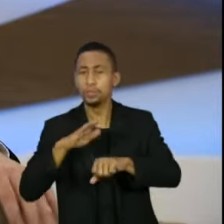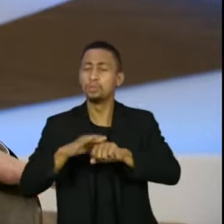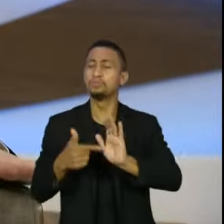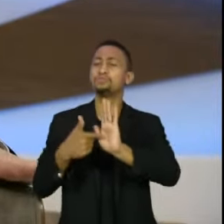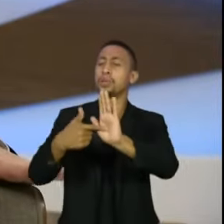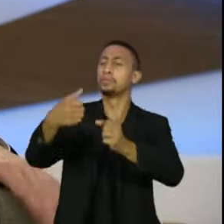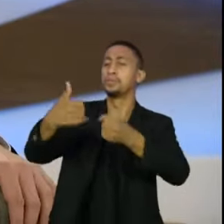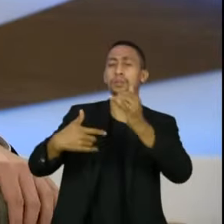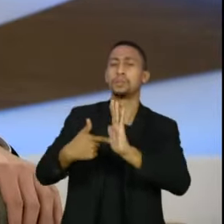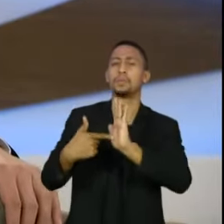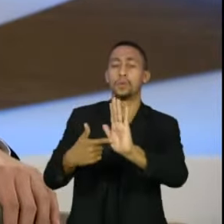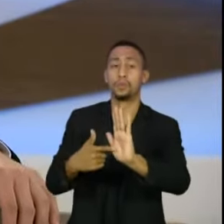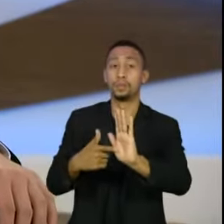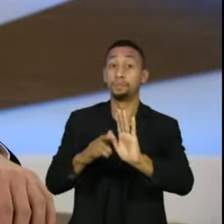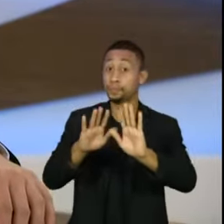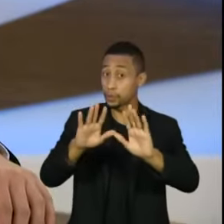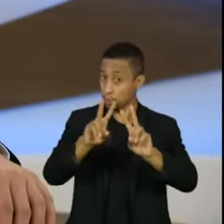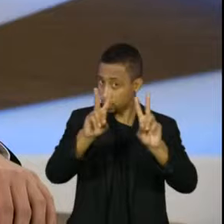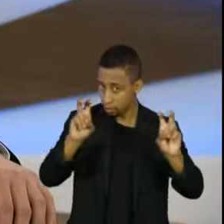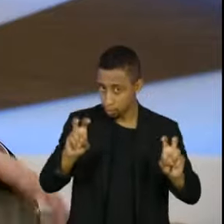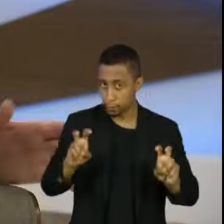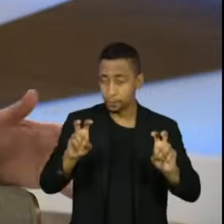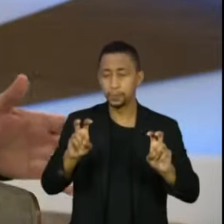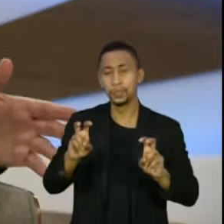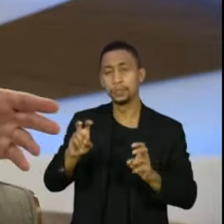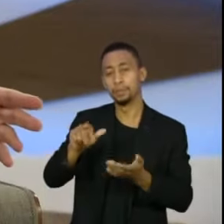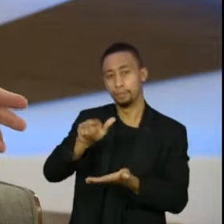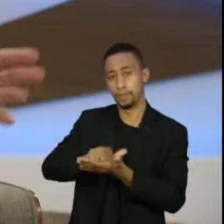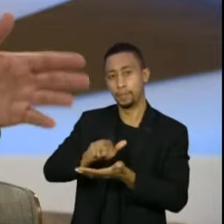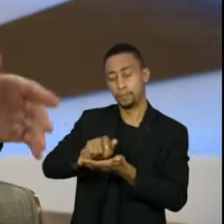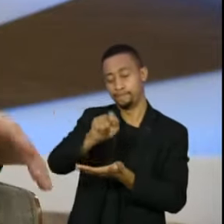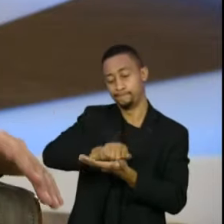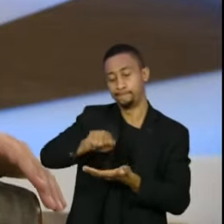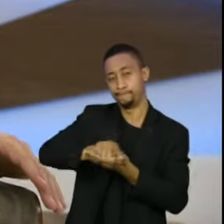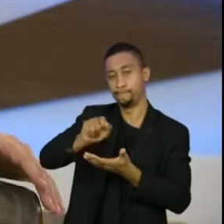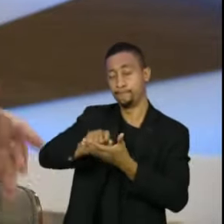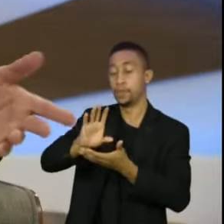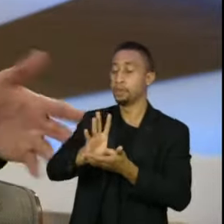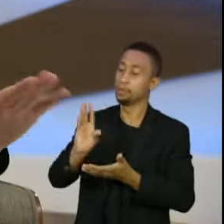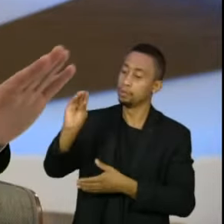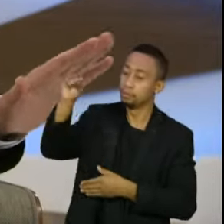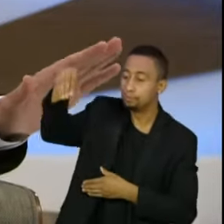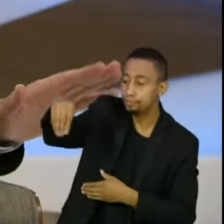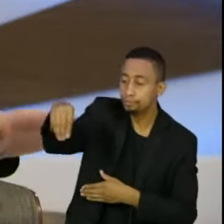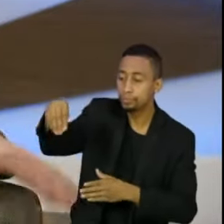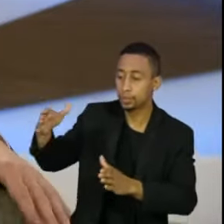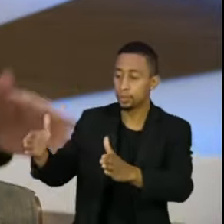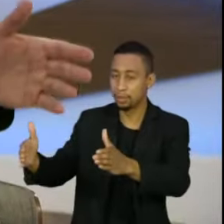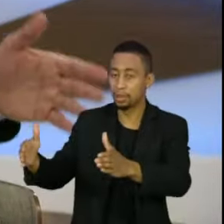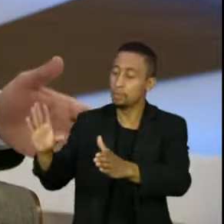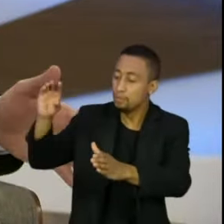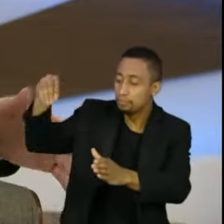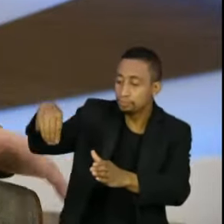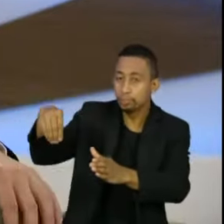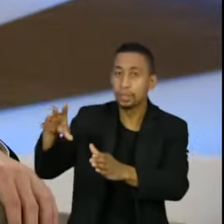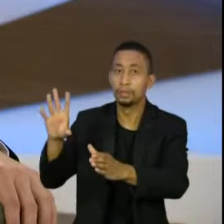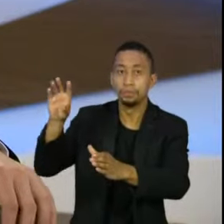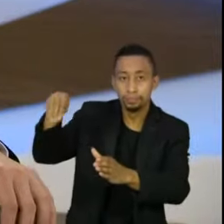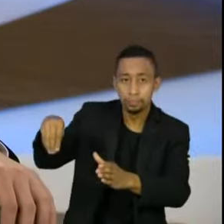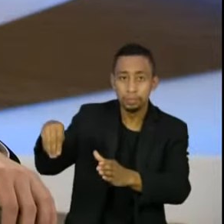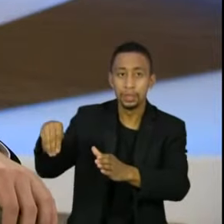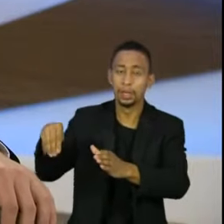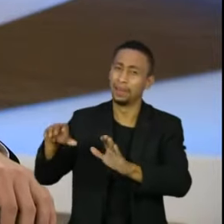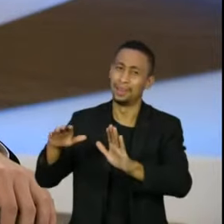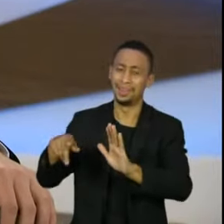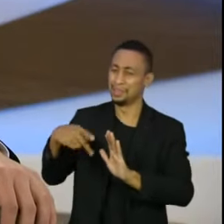brasileiro. Quanto ao voto impresso, obviamente, a retomada do voto à mão, isso não se concebe no Brasil. Nós vamos continuar